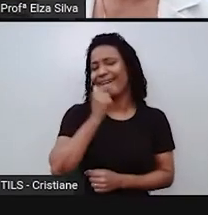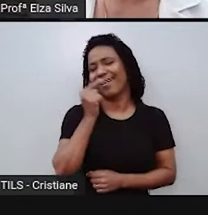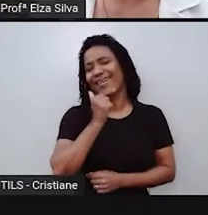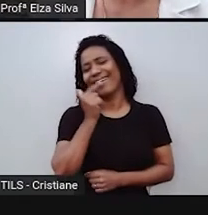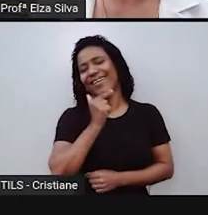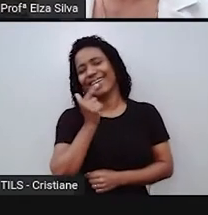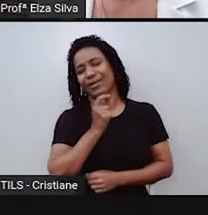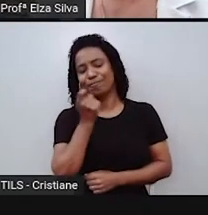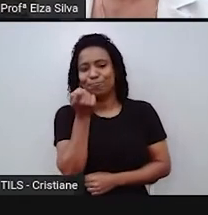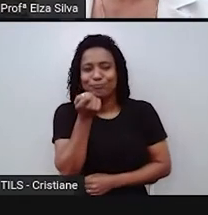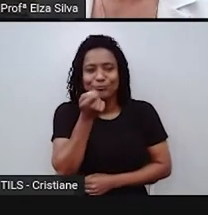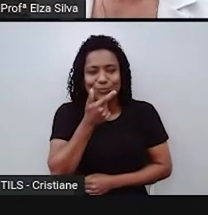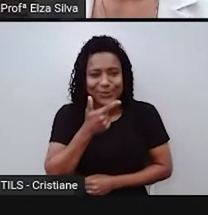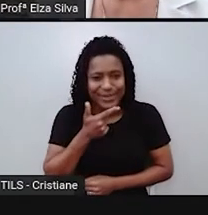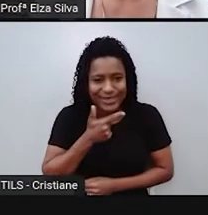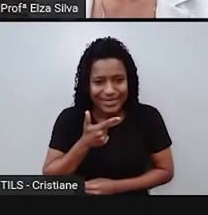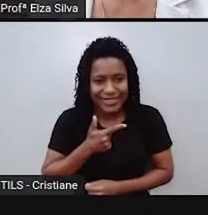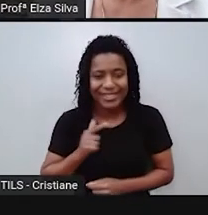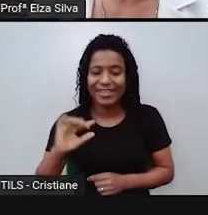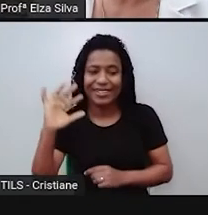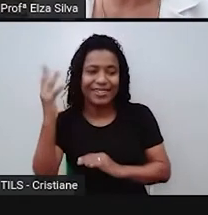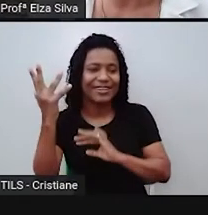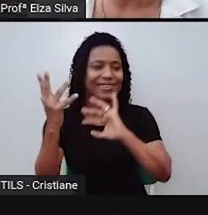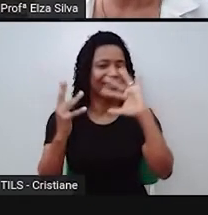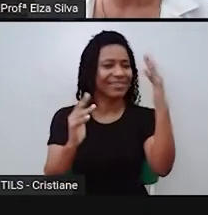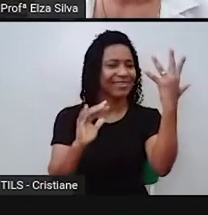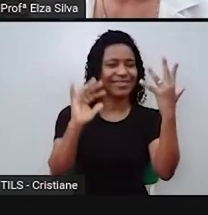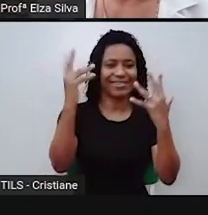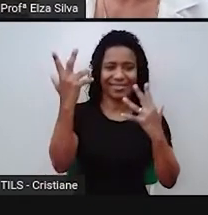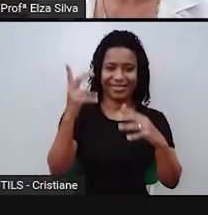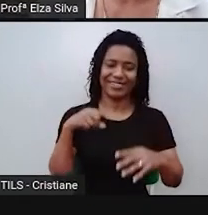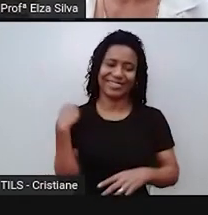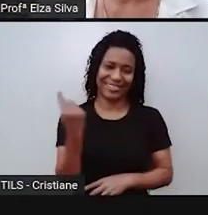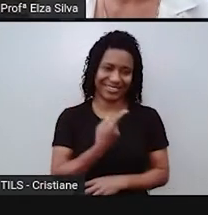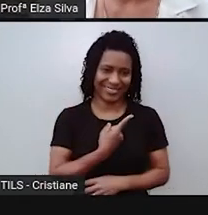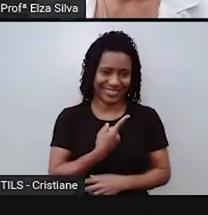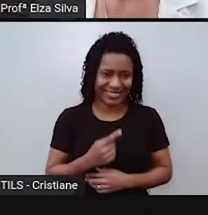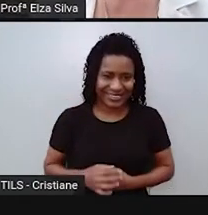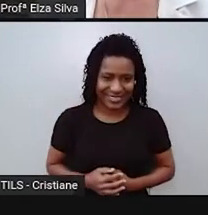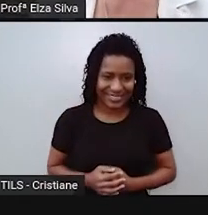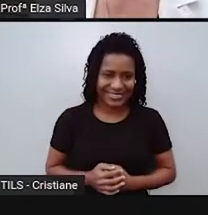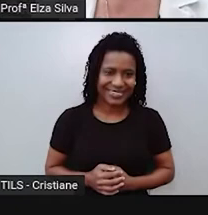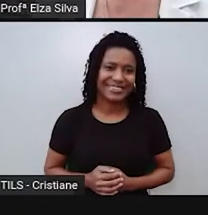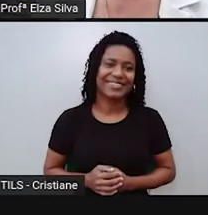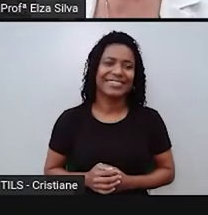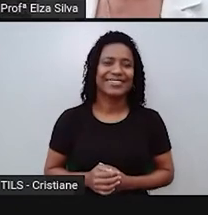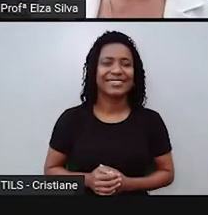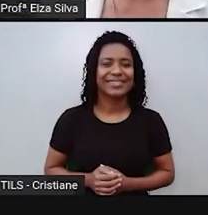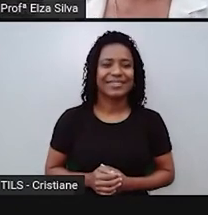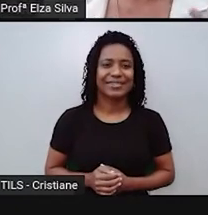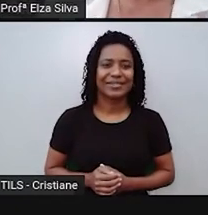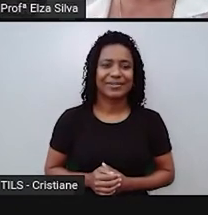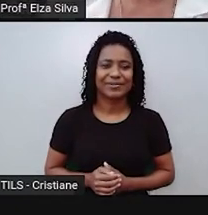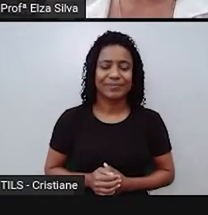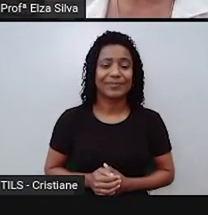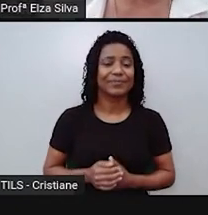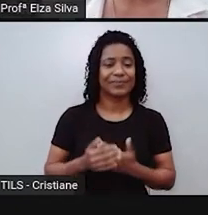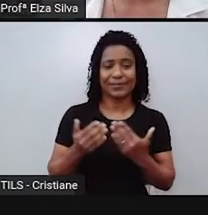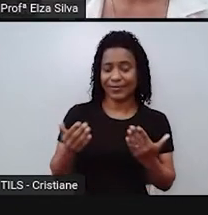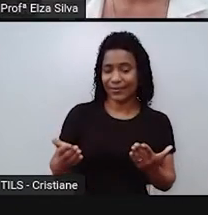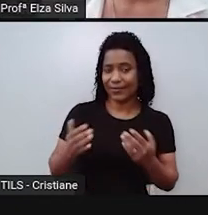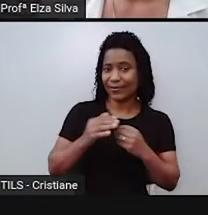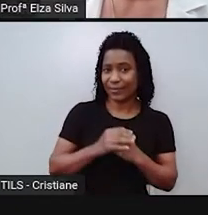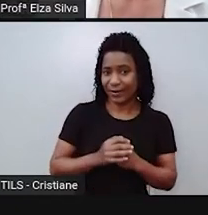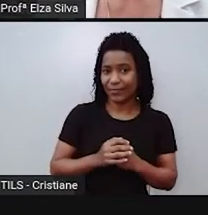Ações que são muito corriqueiras, que são muito comuns. Ok? Agora, nesse processo de produção